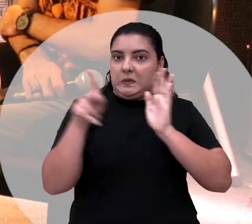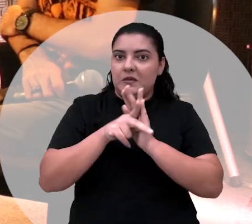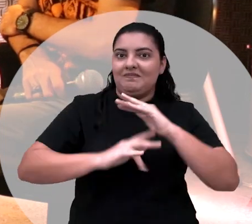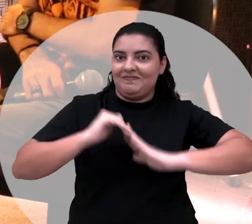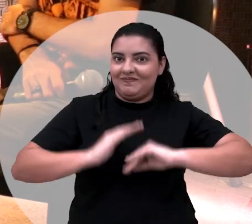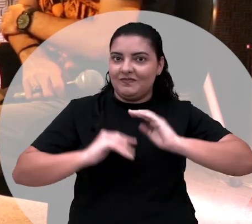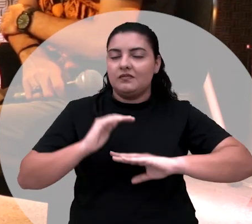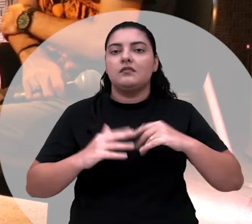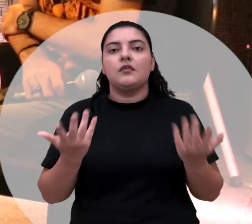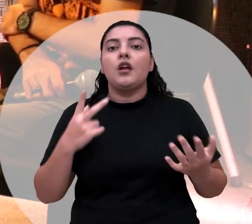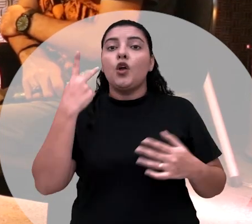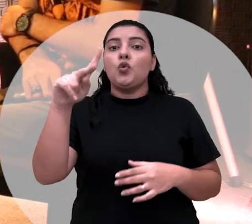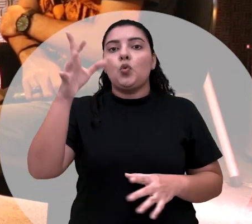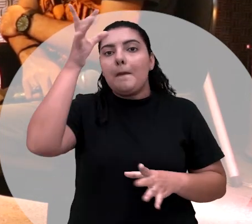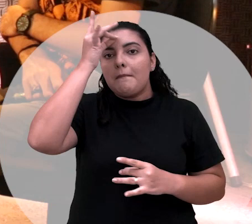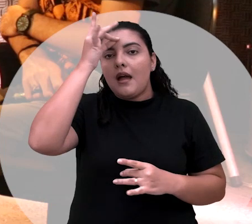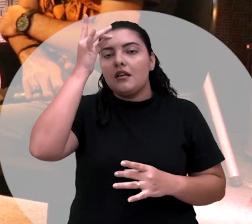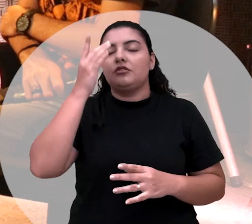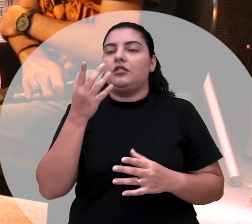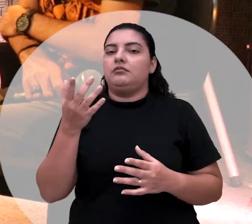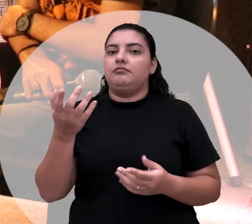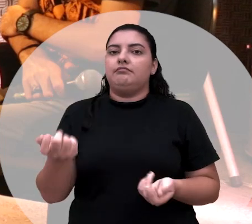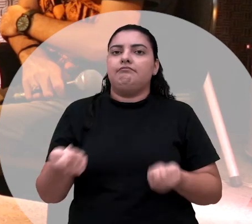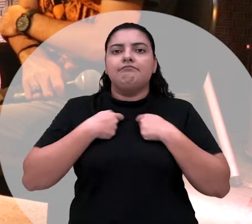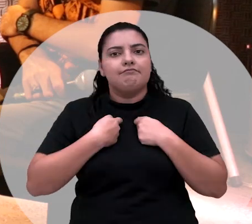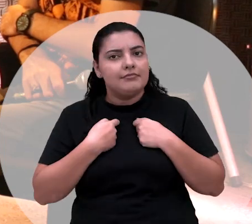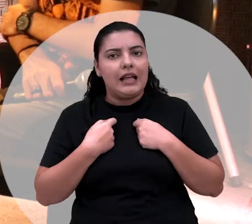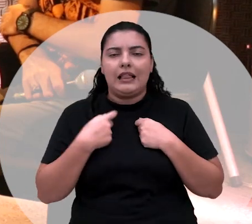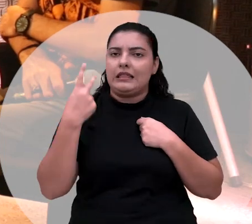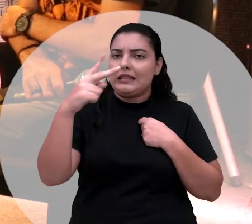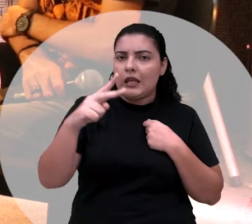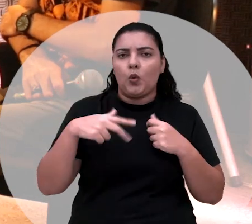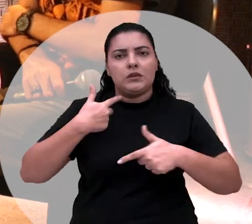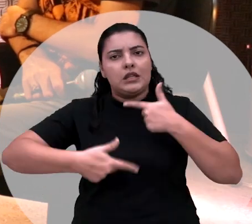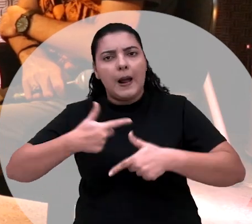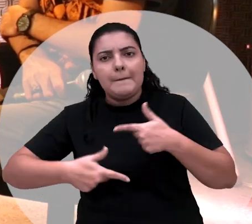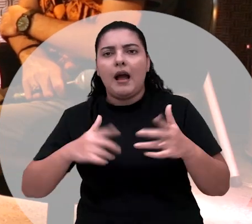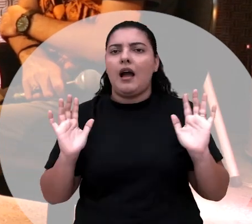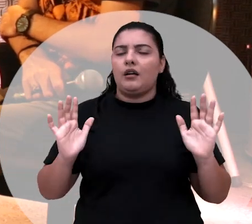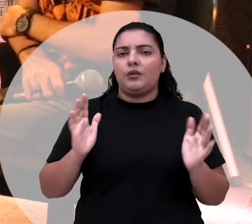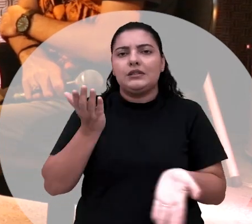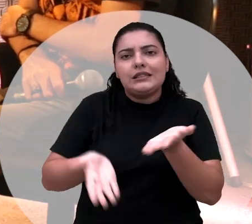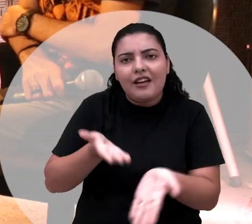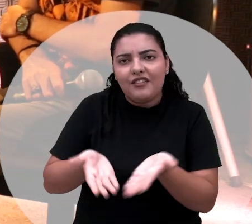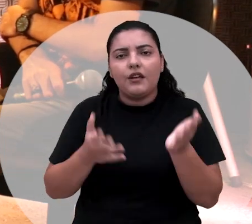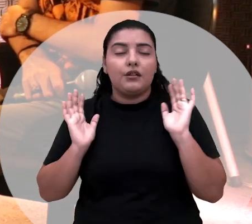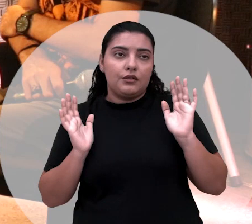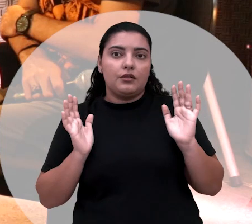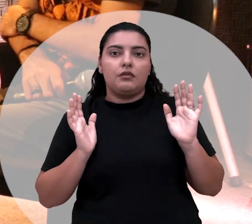essa credibilidade da tua média unidade te atravessa nos teus trabalhos, nos teus serviços, na tua